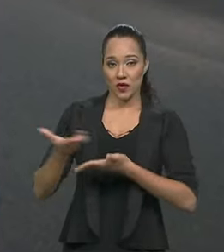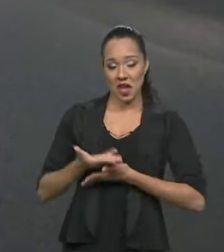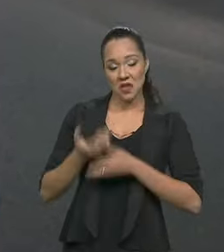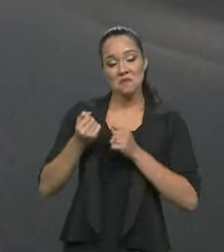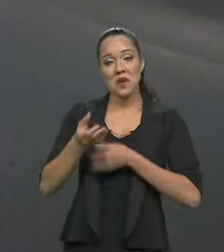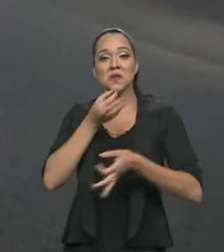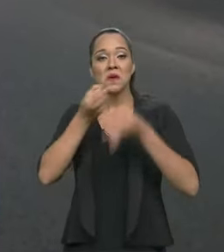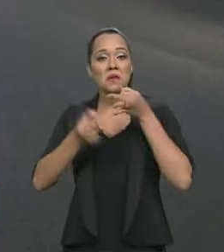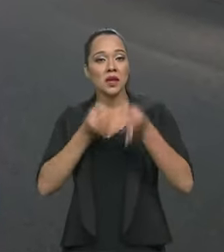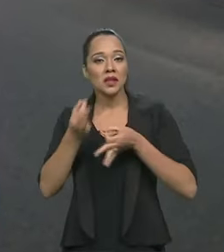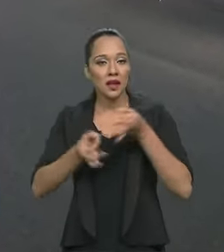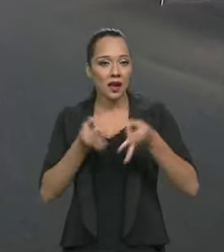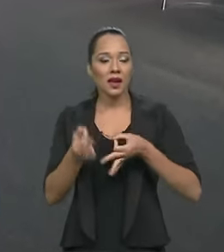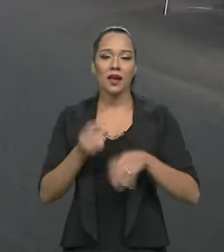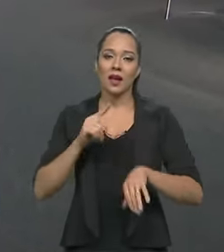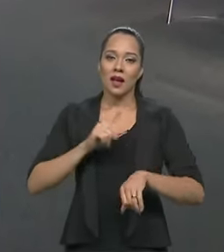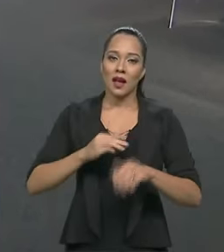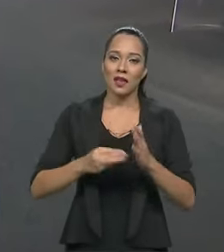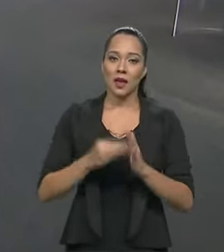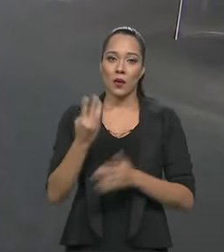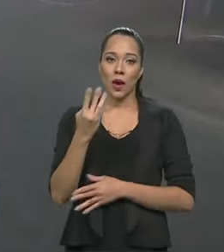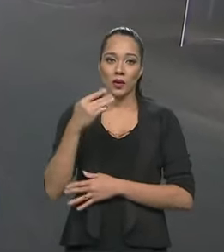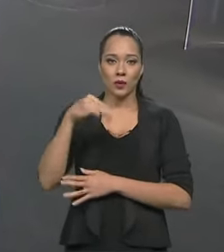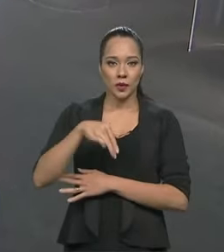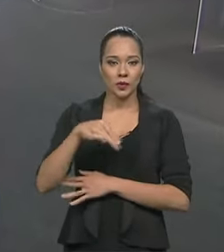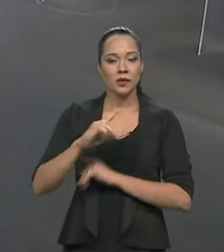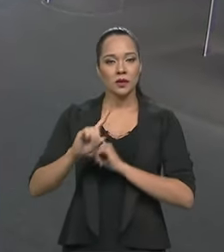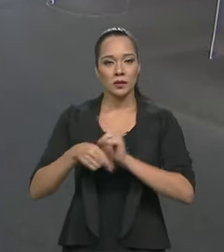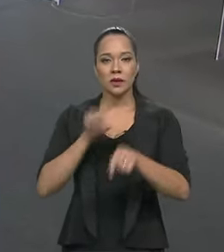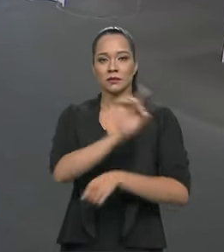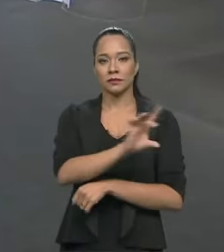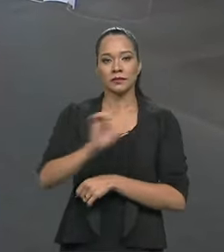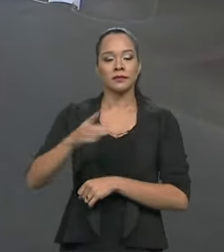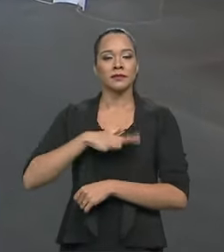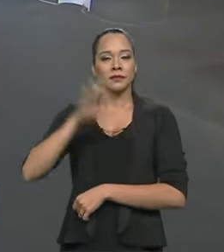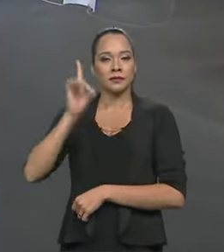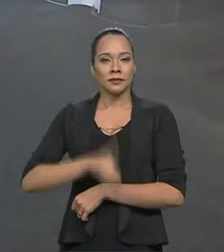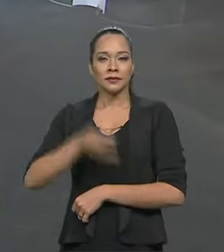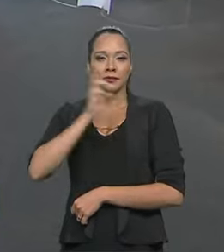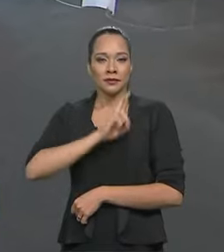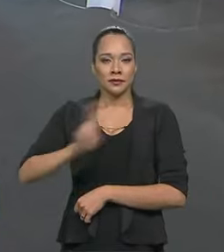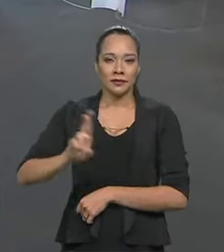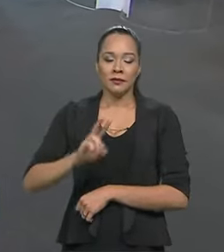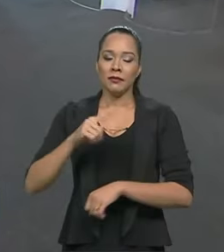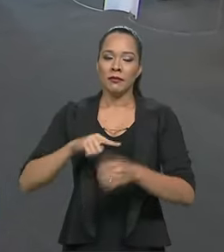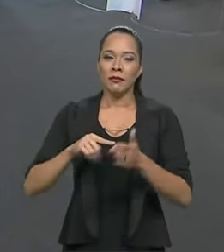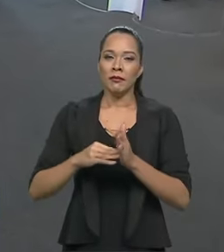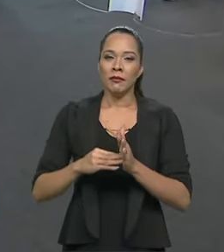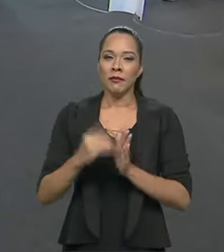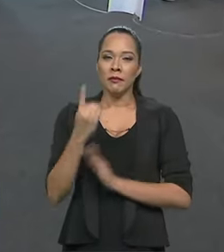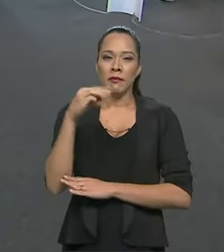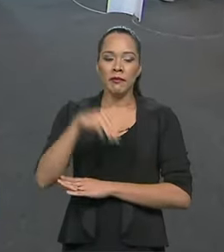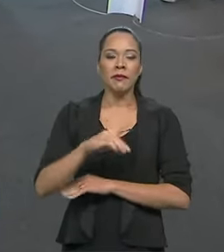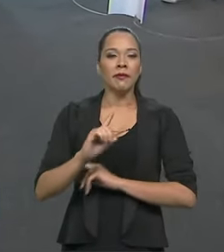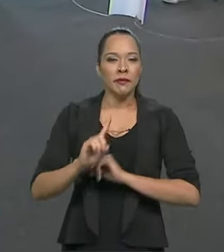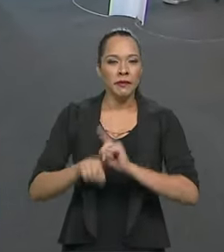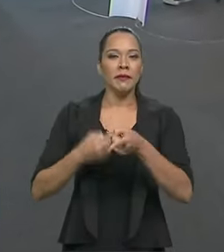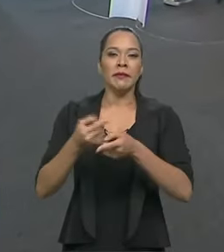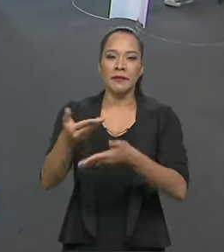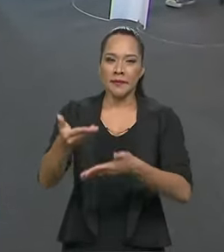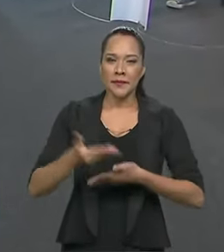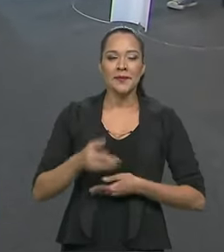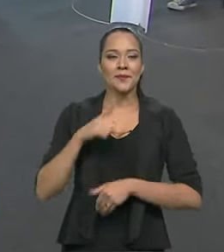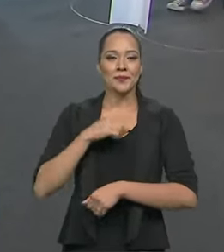vai poder comentar as exposições em até 4 minutos e na sequência cada um terá direito a uma réplica de até 1 minuto, depois o nosso